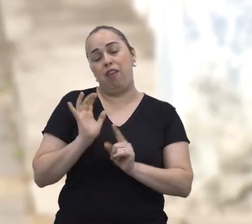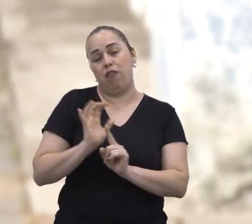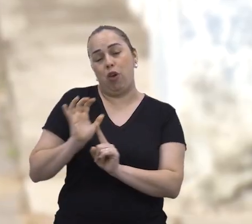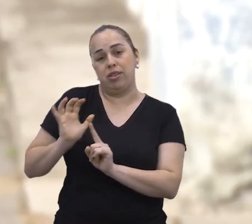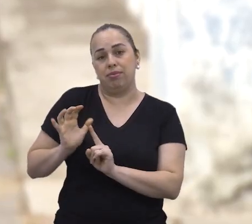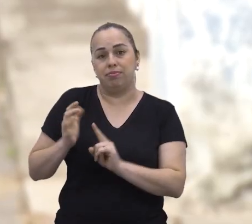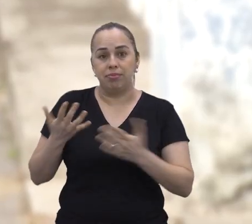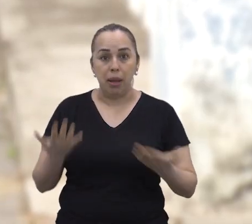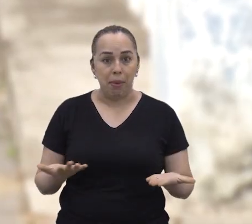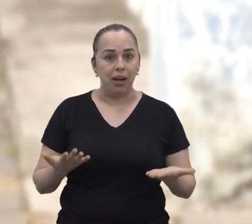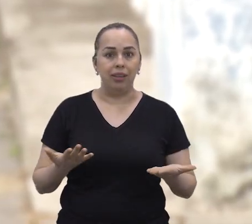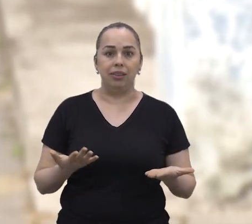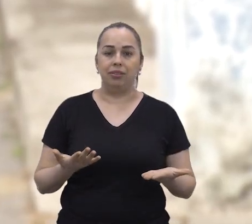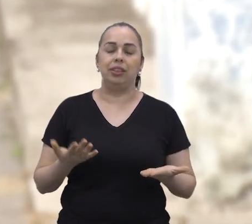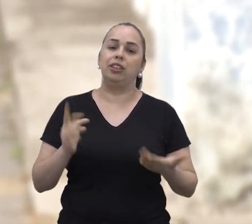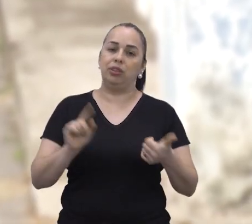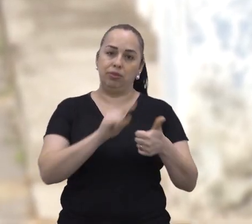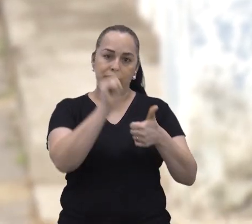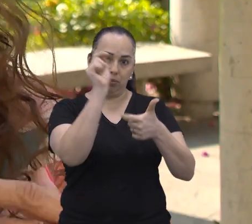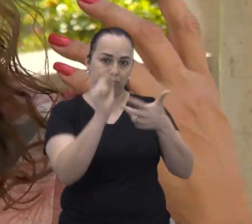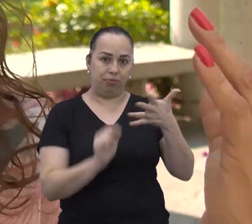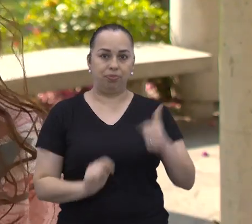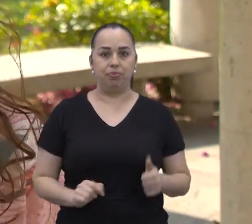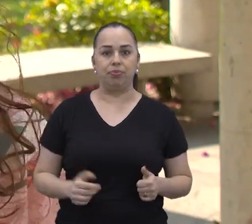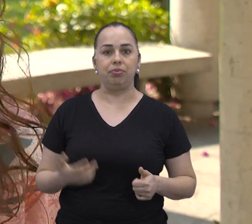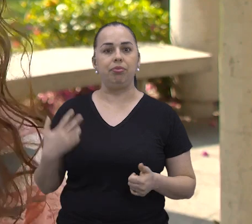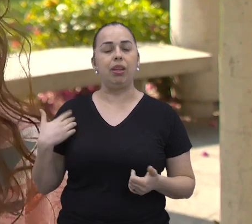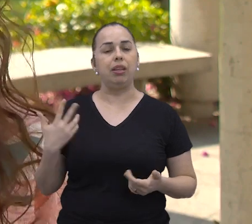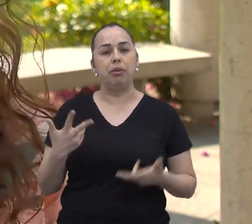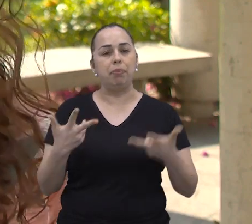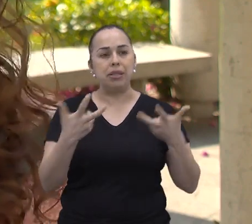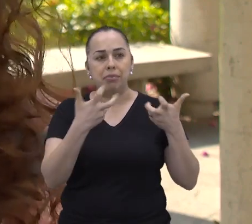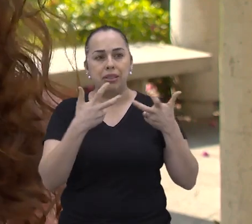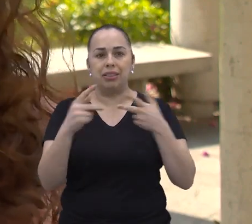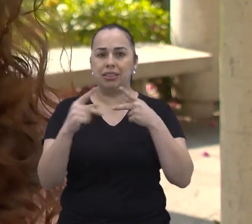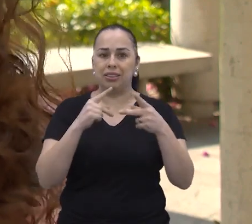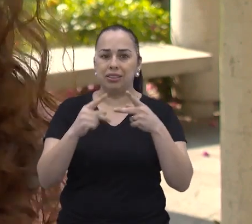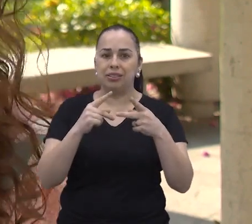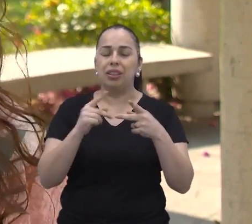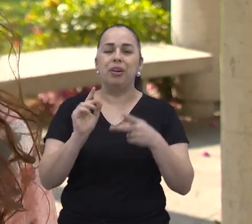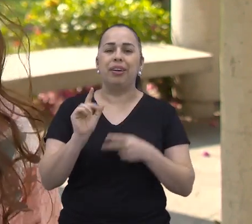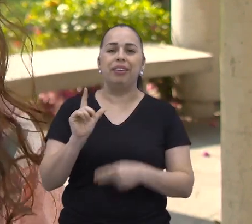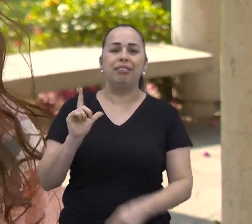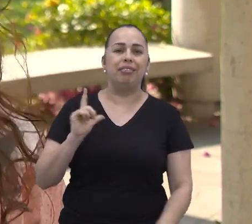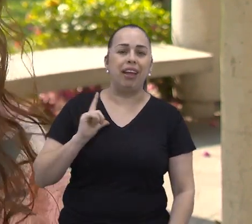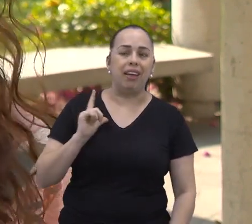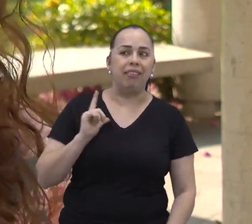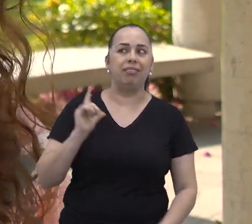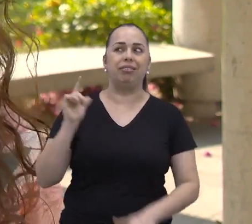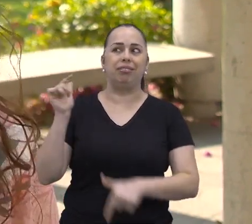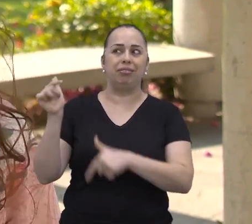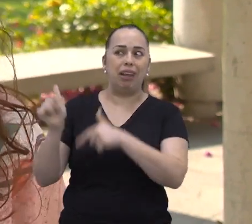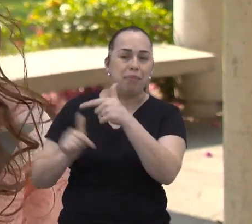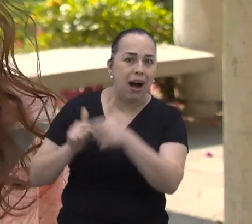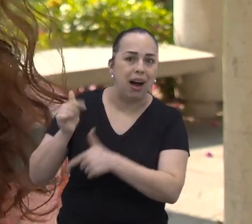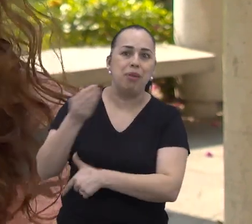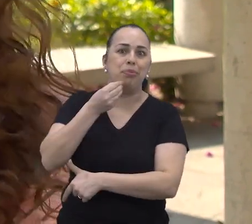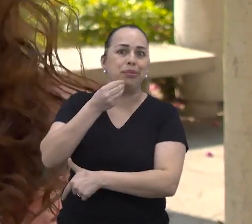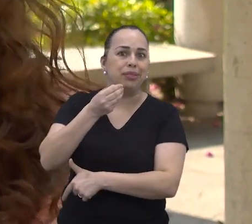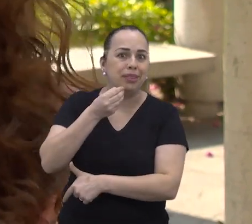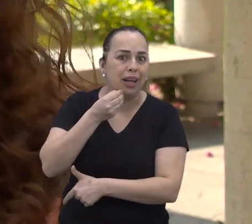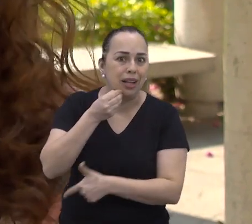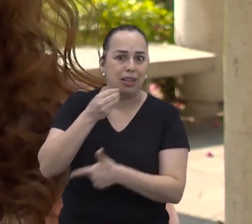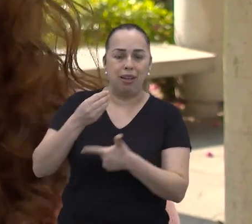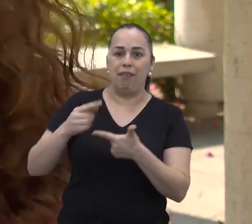para essa realidade, mas não foi o único. Essa visão de que São José dos Campos é uma cidade que vai ter trabalho, que vai ter